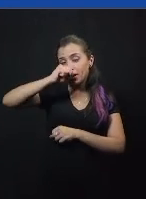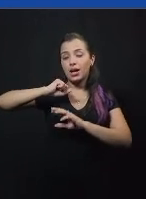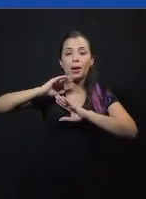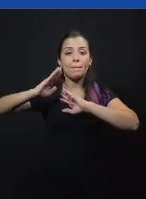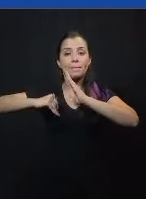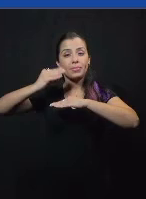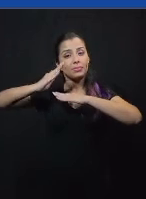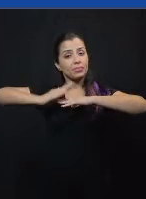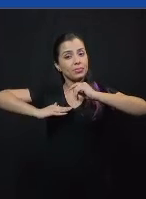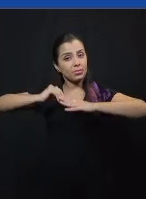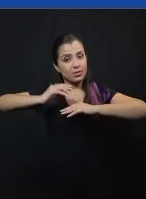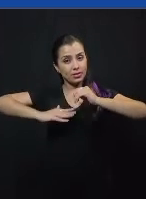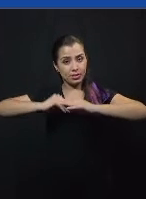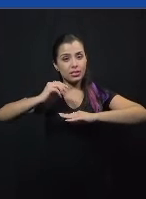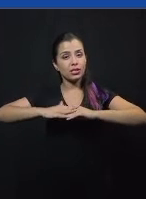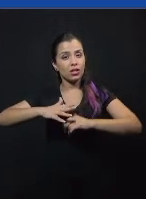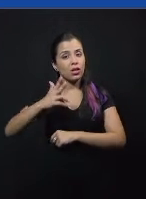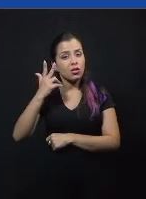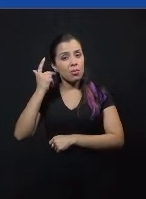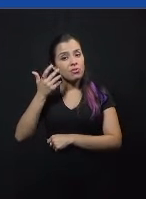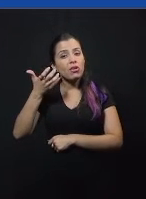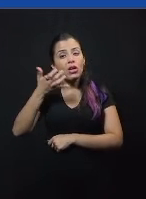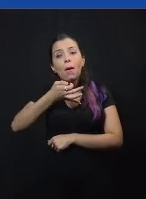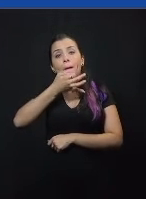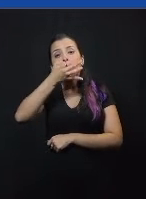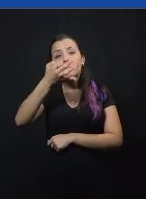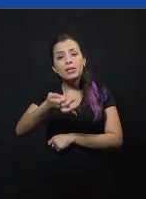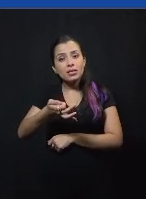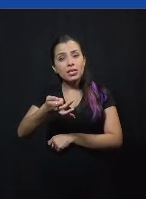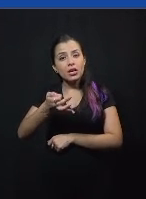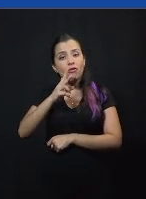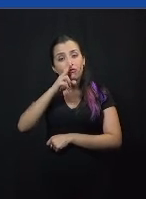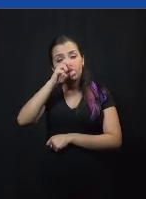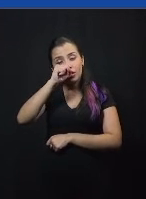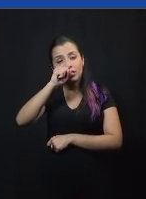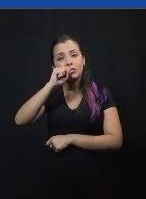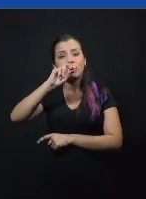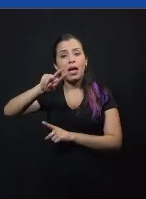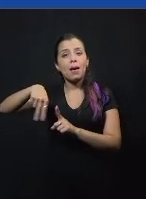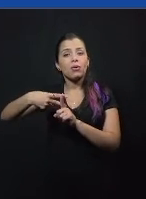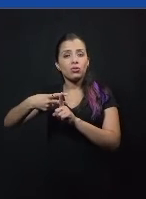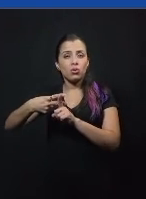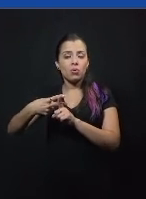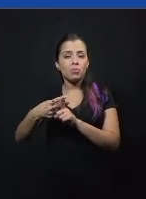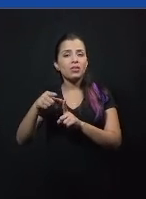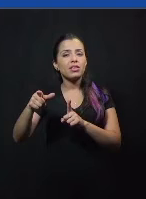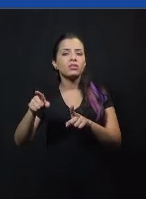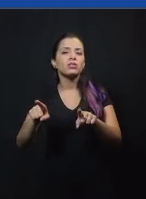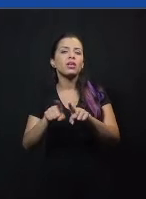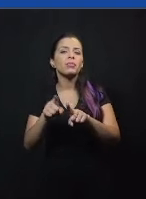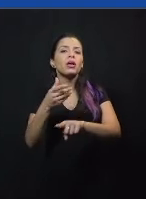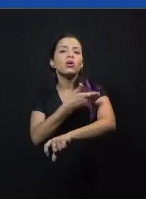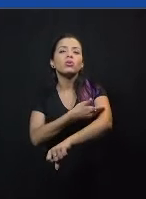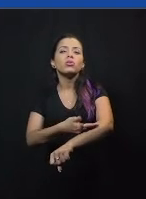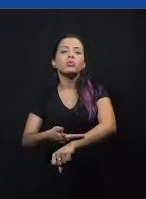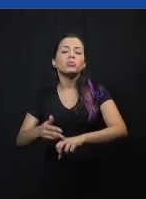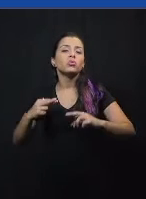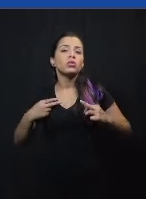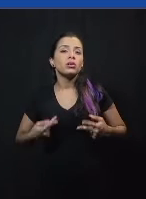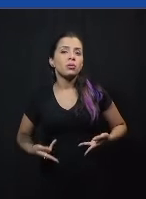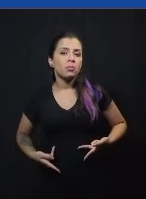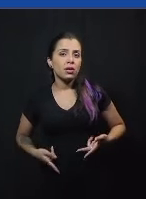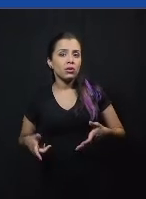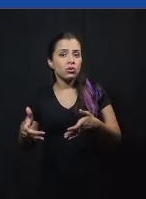habilidades. Elas querem reforçar a sua própria opinião que elas já tinham antes do debate. Isso também tem a ver com a convivência humana. As pessoas atuam em